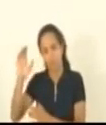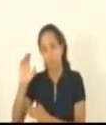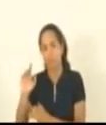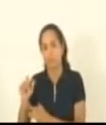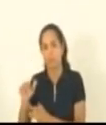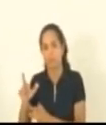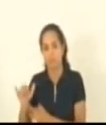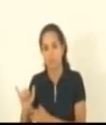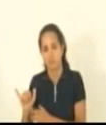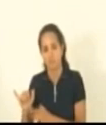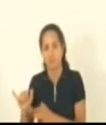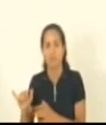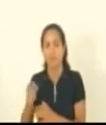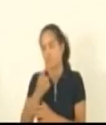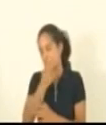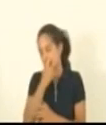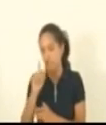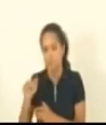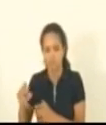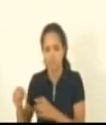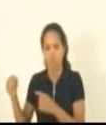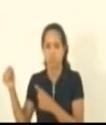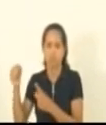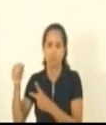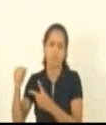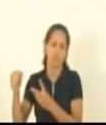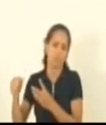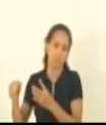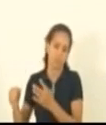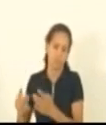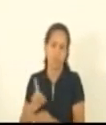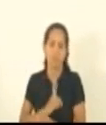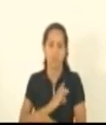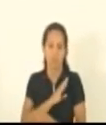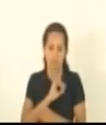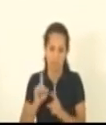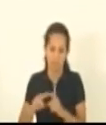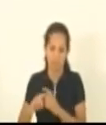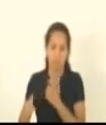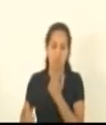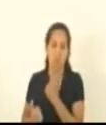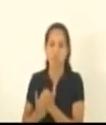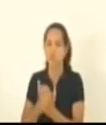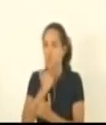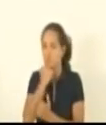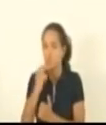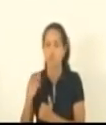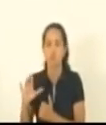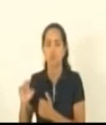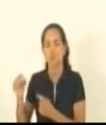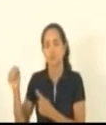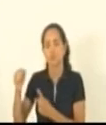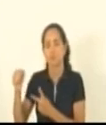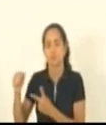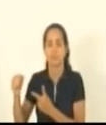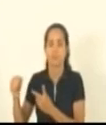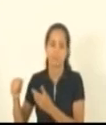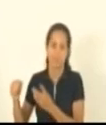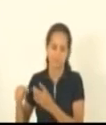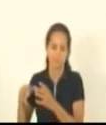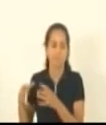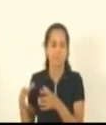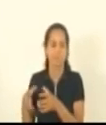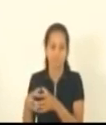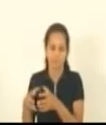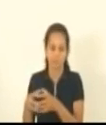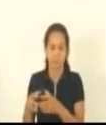Tiago Hoffman Gandini Alcântaro Filho e delegado Danilo Baense suplentes Bruno Rezende Camila Valadão Raquel Lessa Lucas Polese